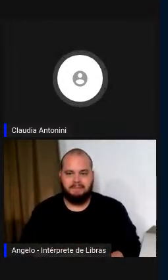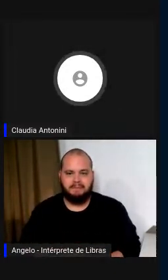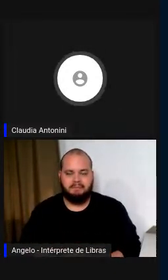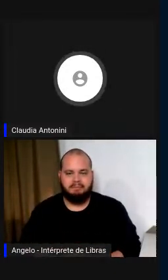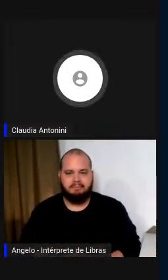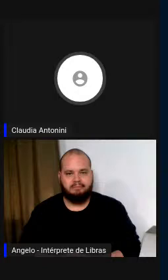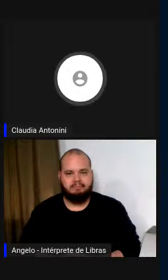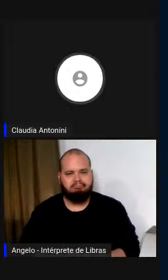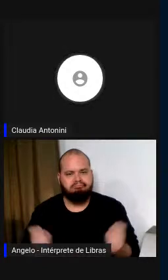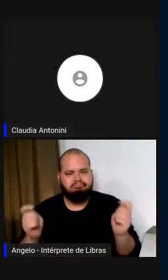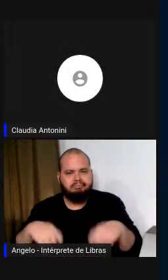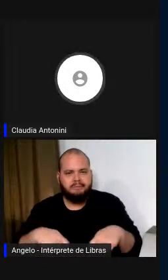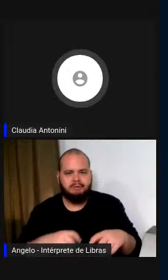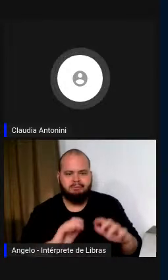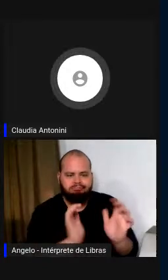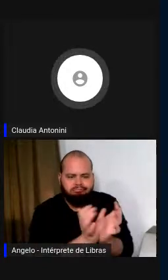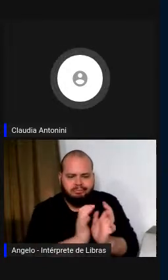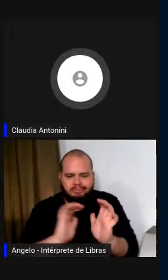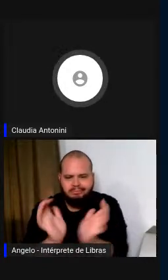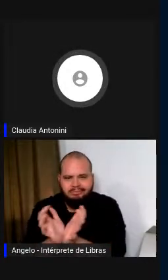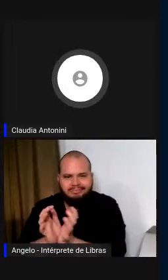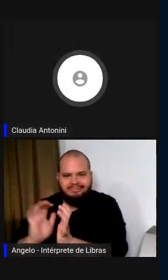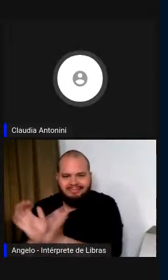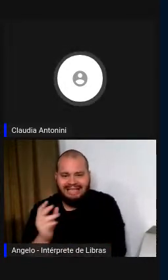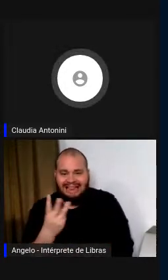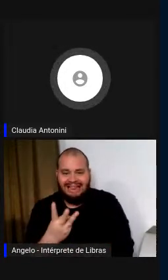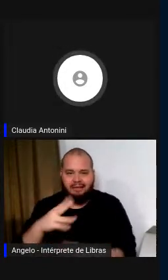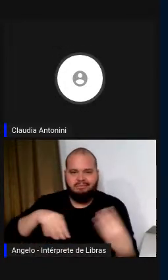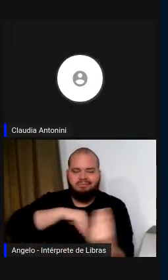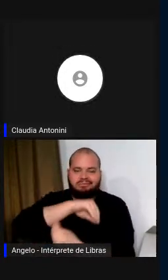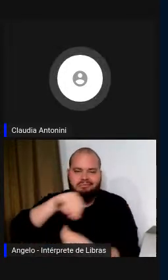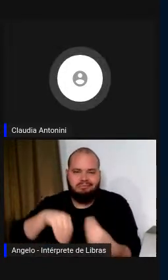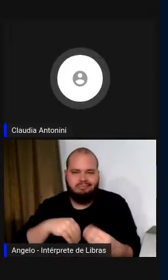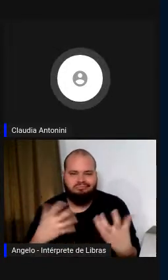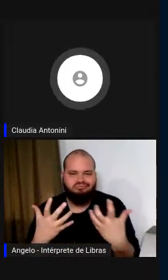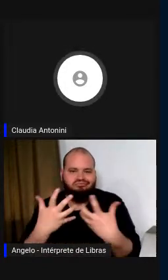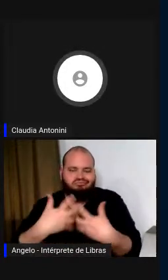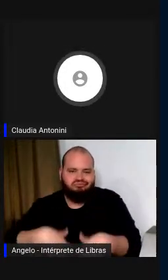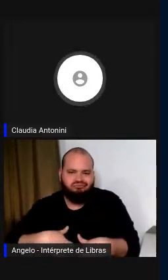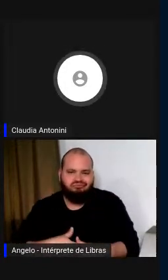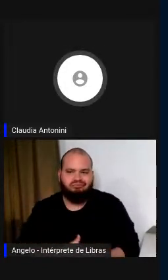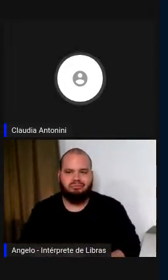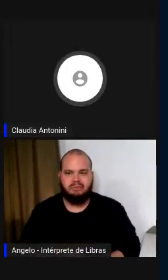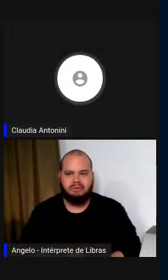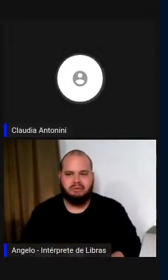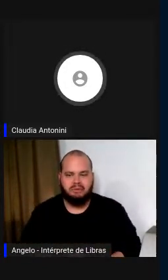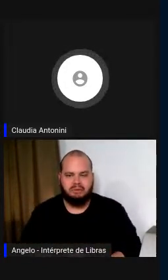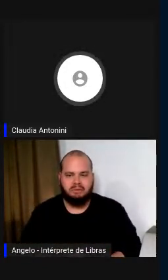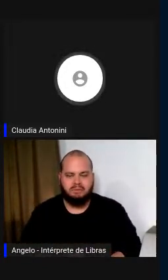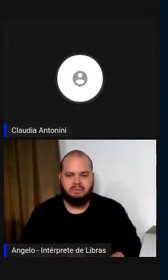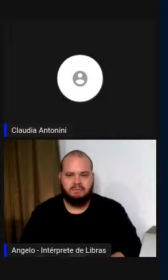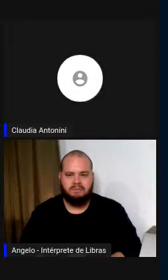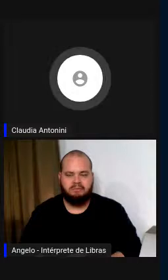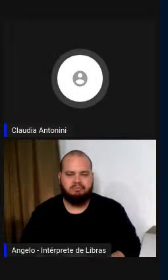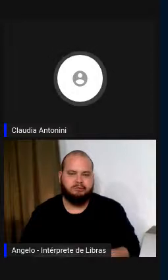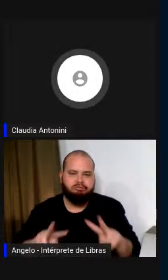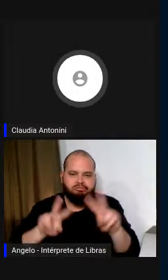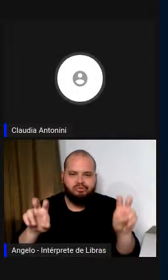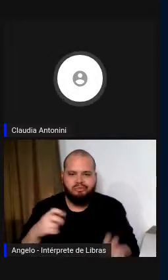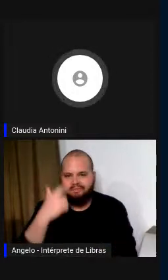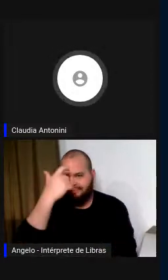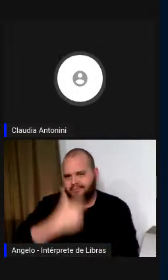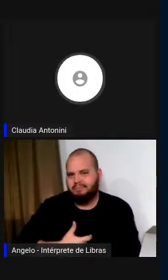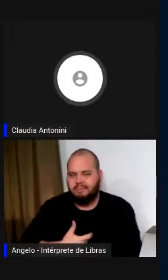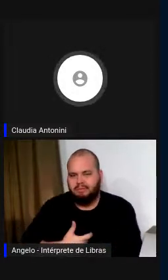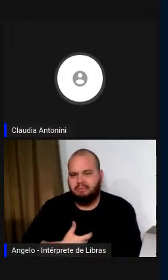tecnologias e também será importante entender que no que se refere a mim, hoje